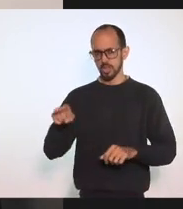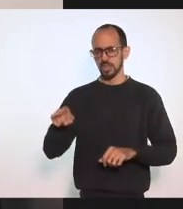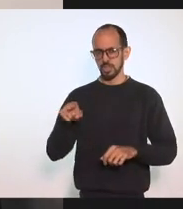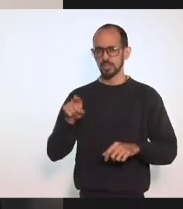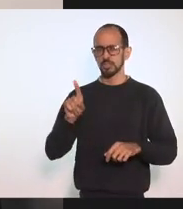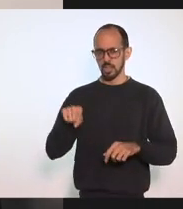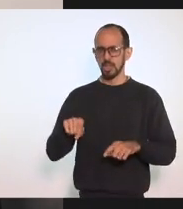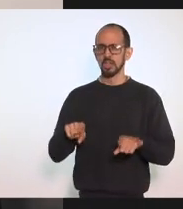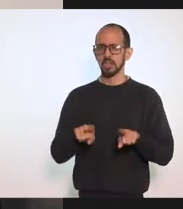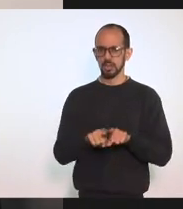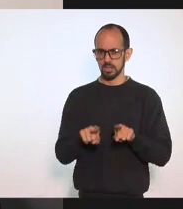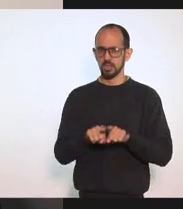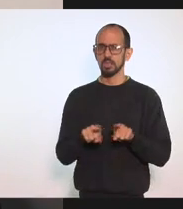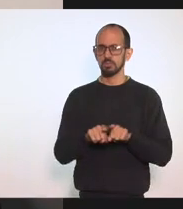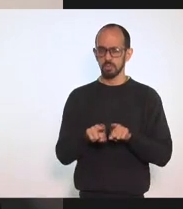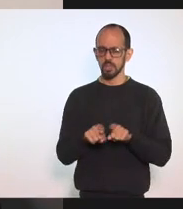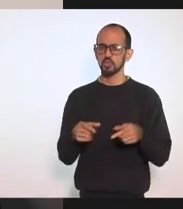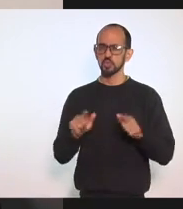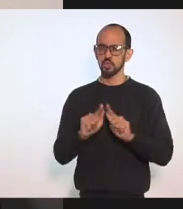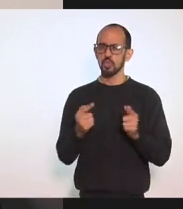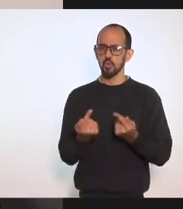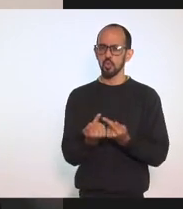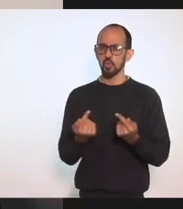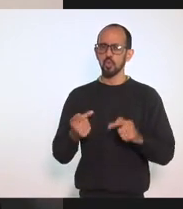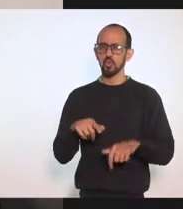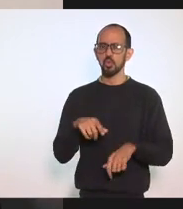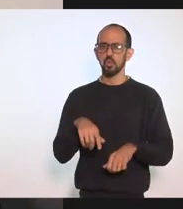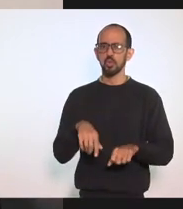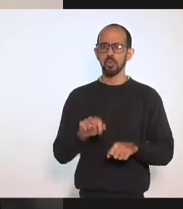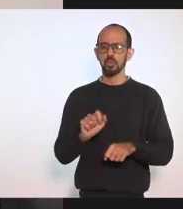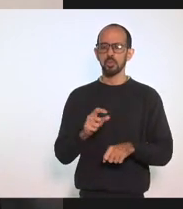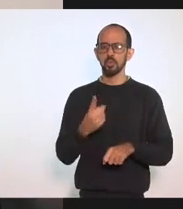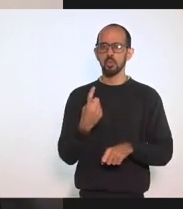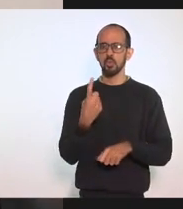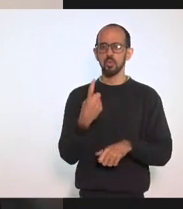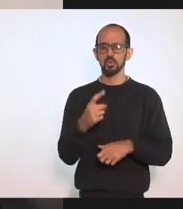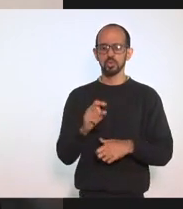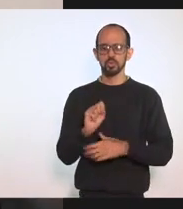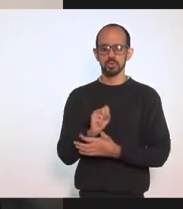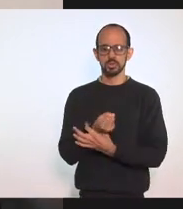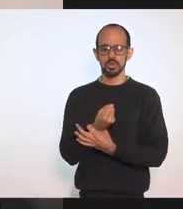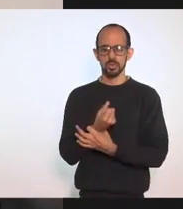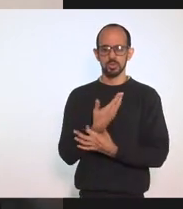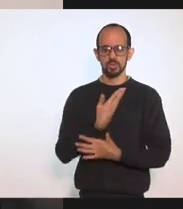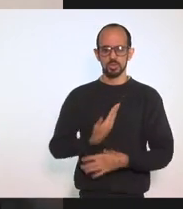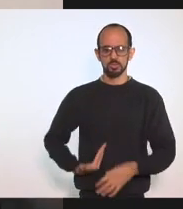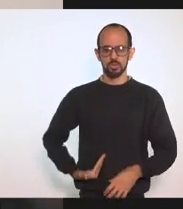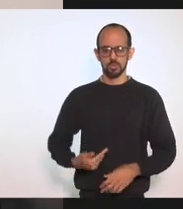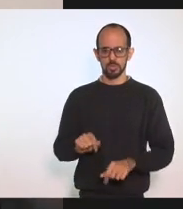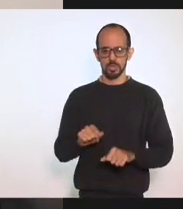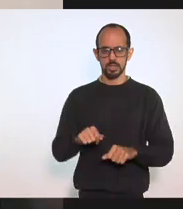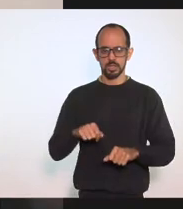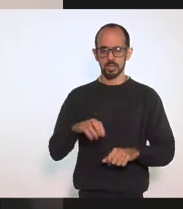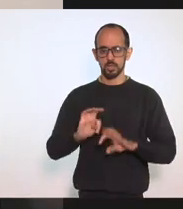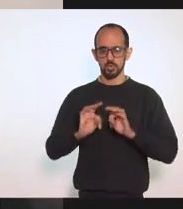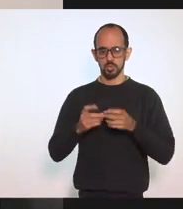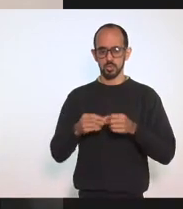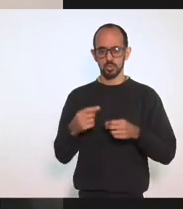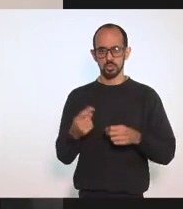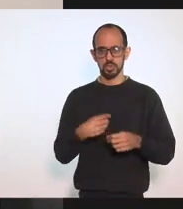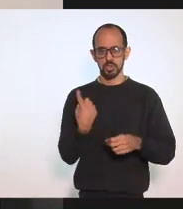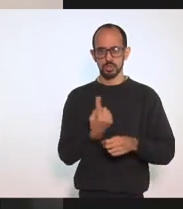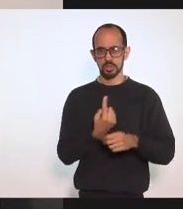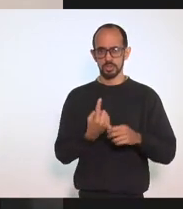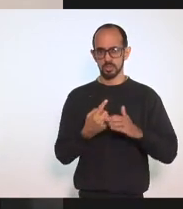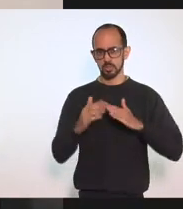O grupo Operacional Do sistema Único De segurança Pública Então Esses profissionais Assim